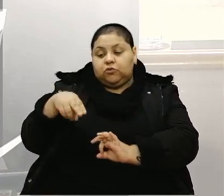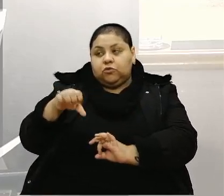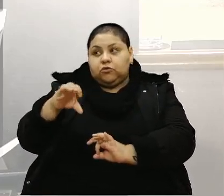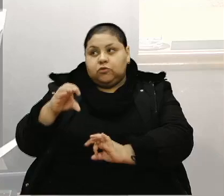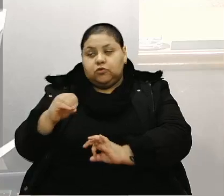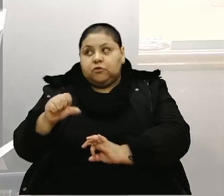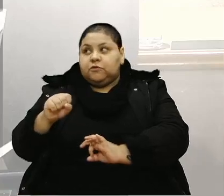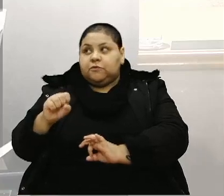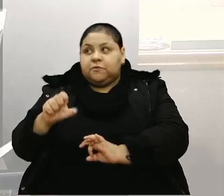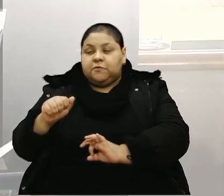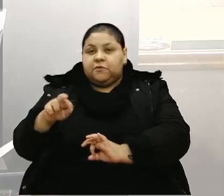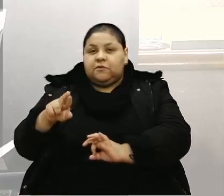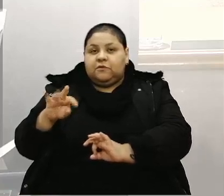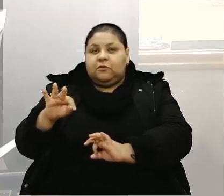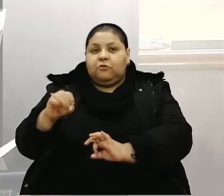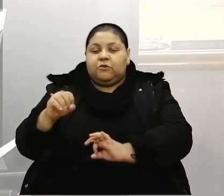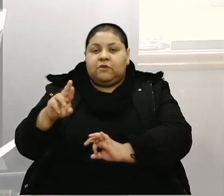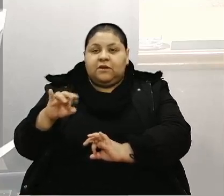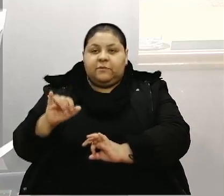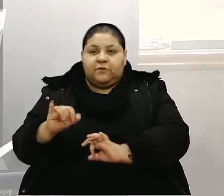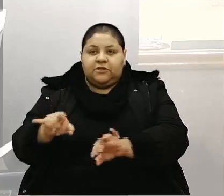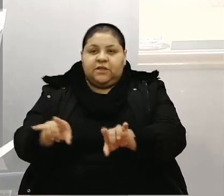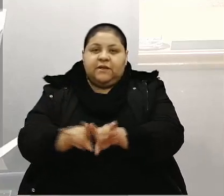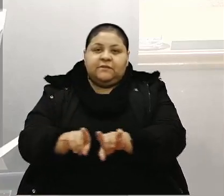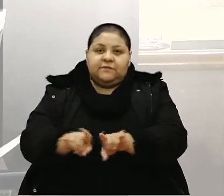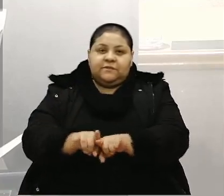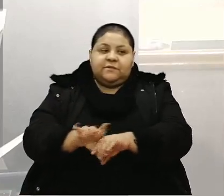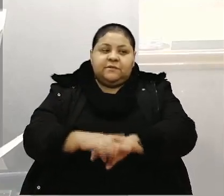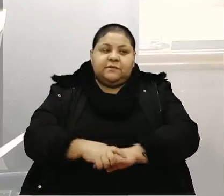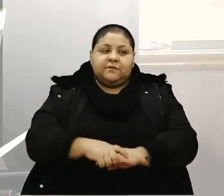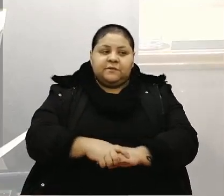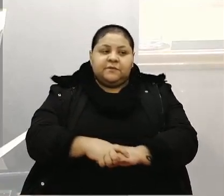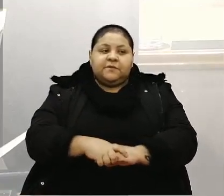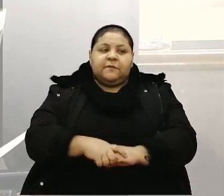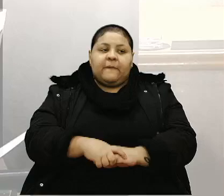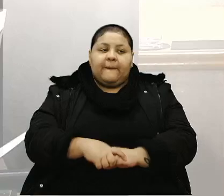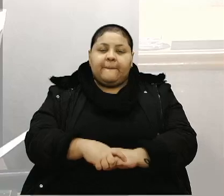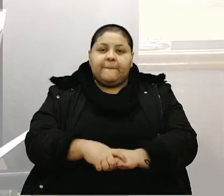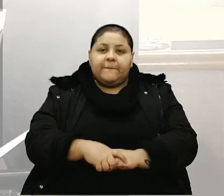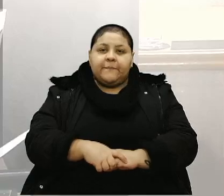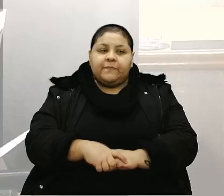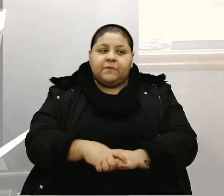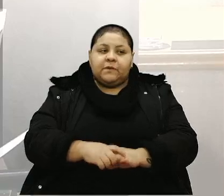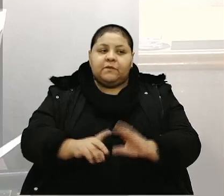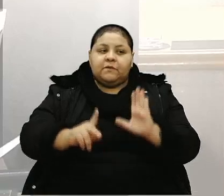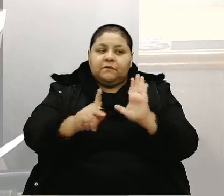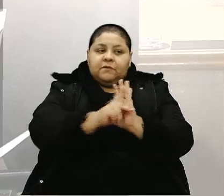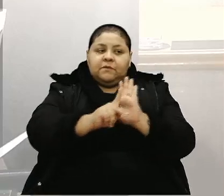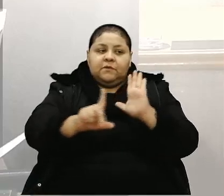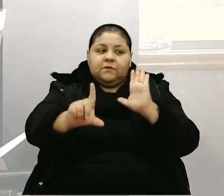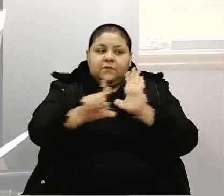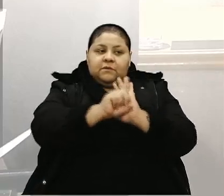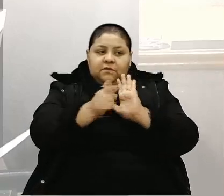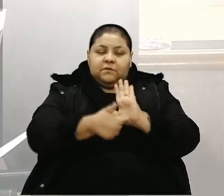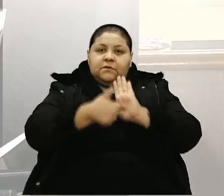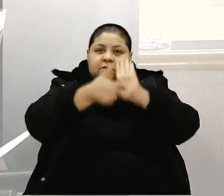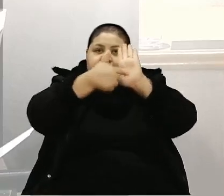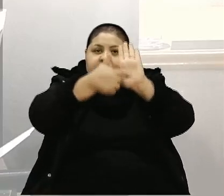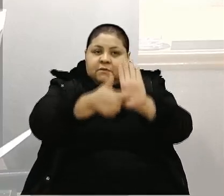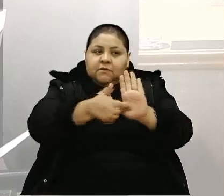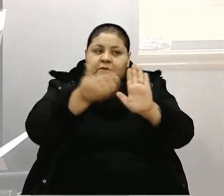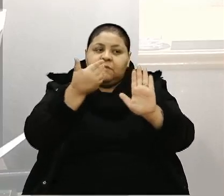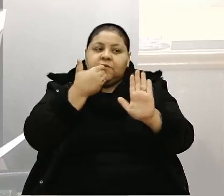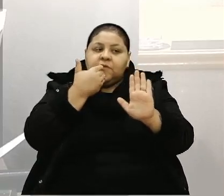codificação correta de nº 45, 12, 11. O projeto de lei apresentado busca